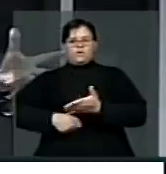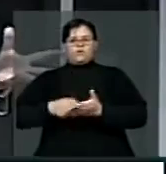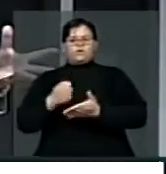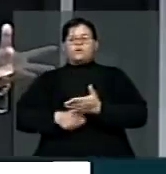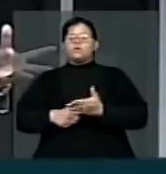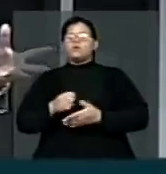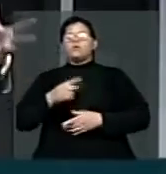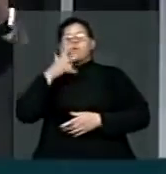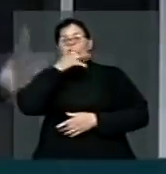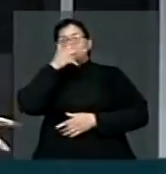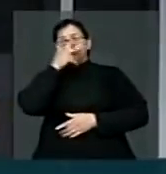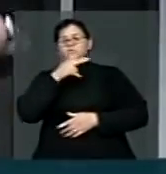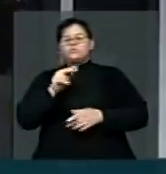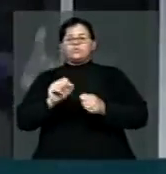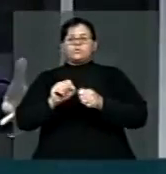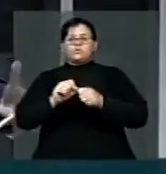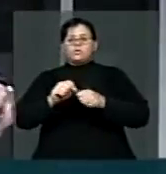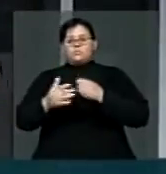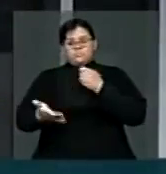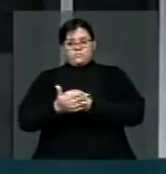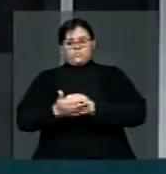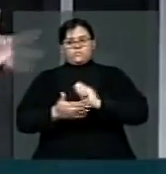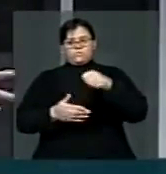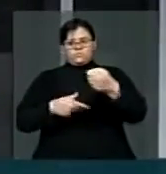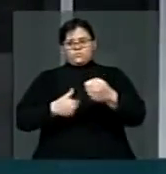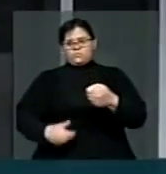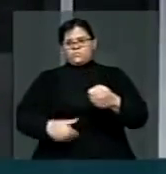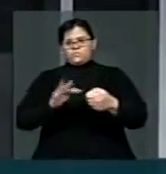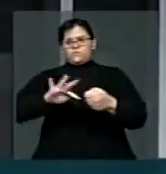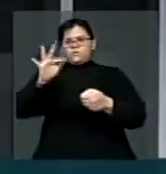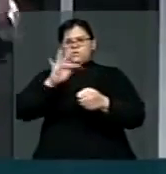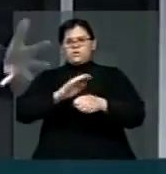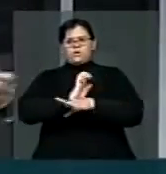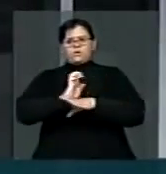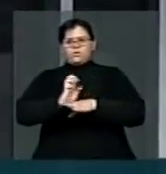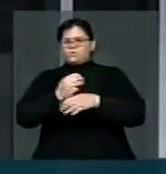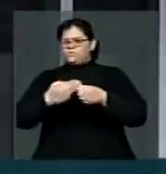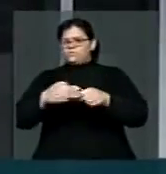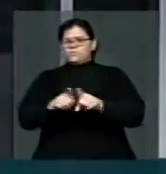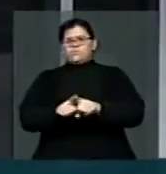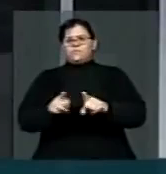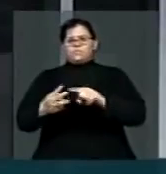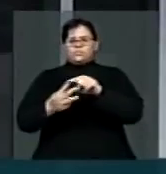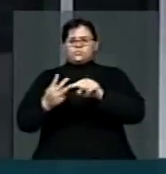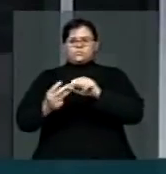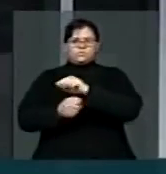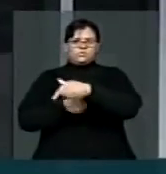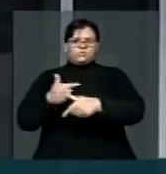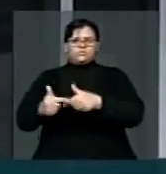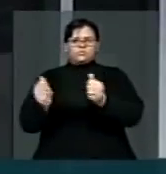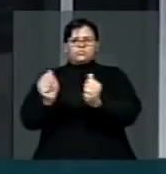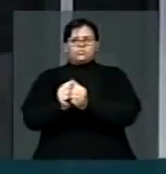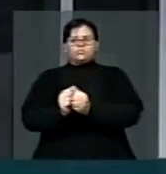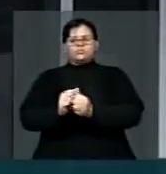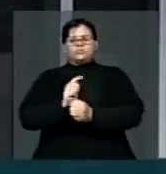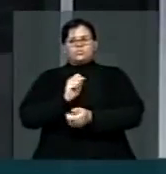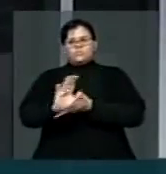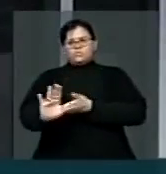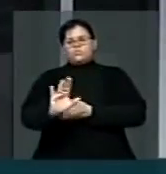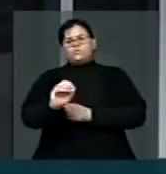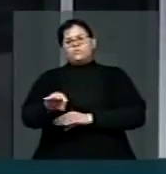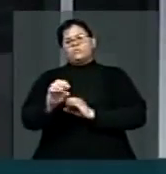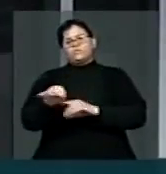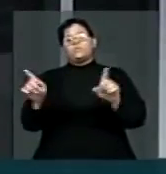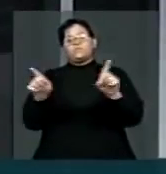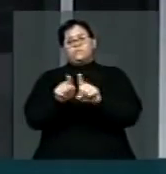obrigação do poder público, do governo federal, dos estados e dos municípios investirem em educação e